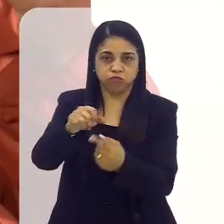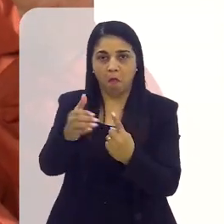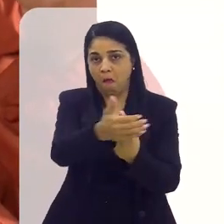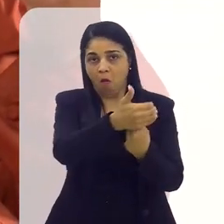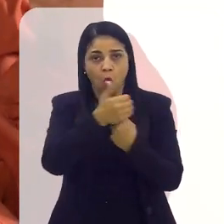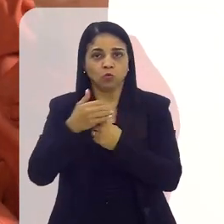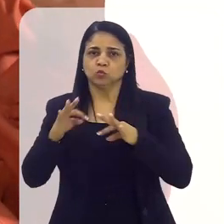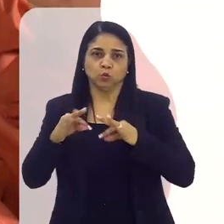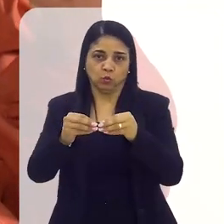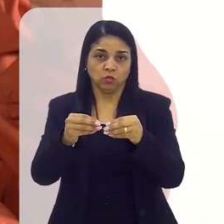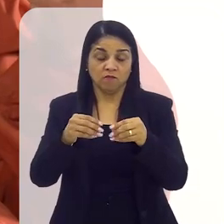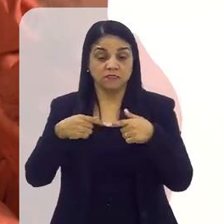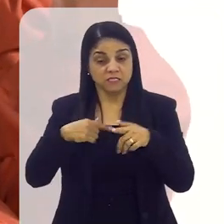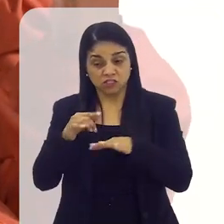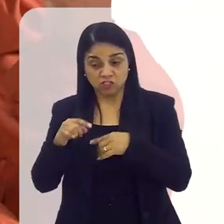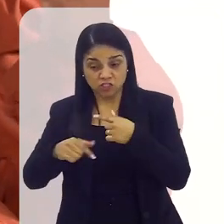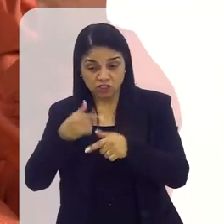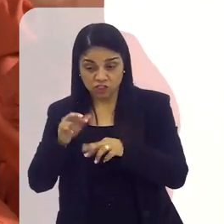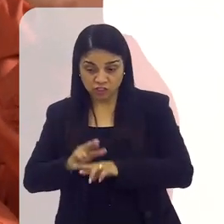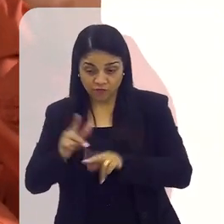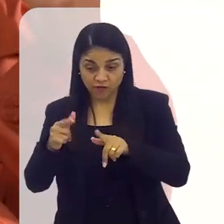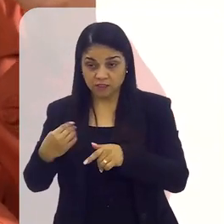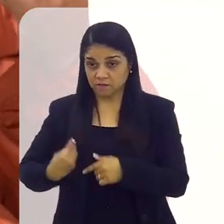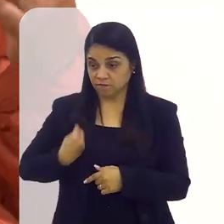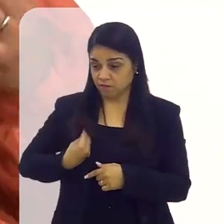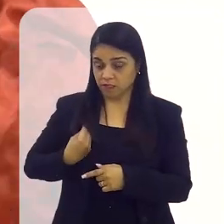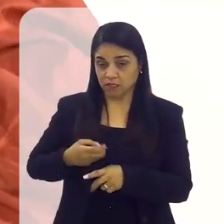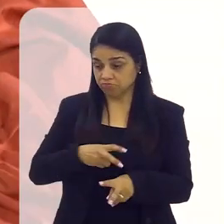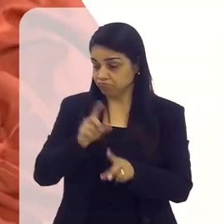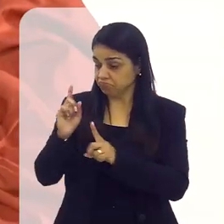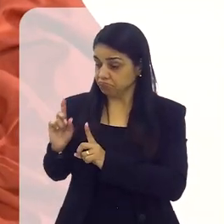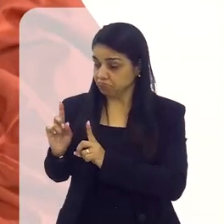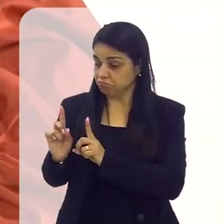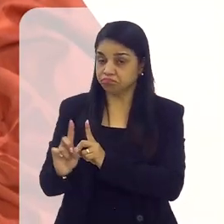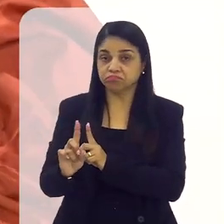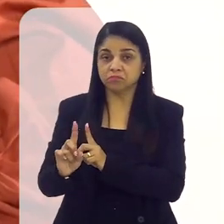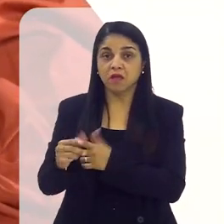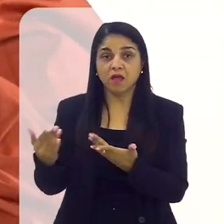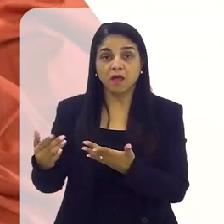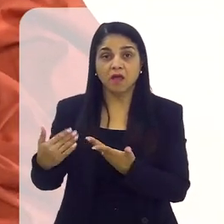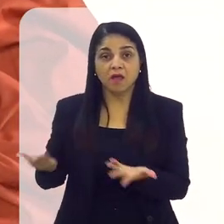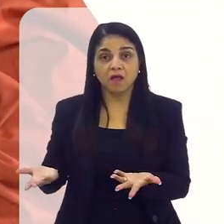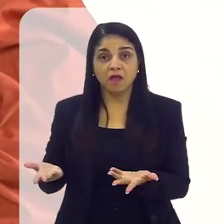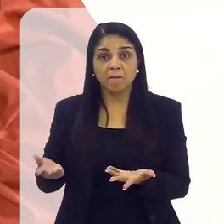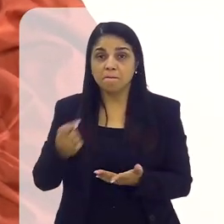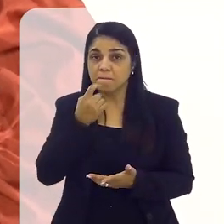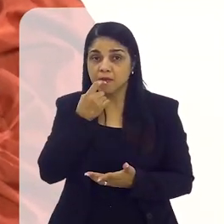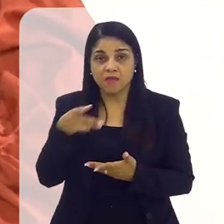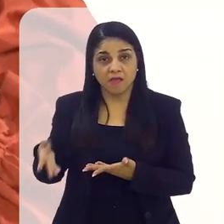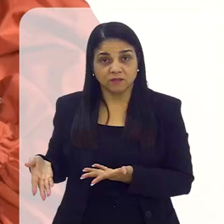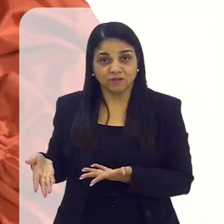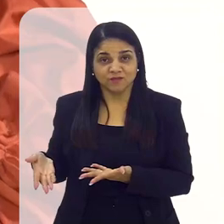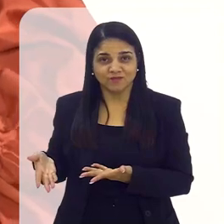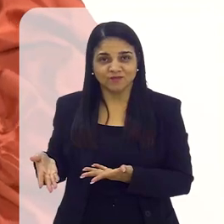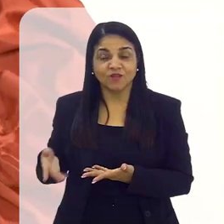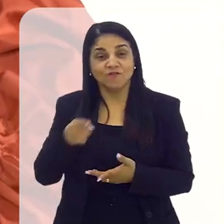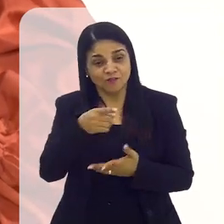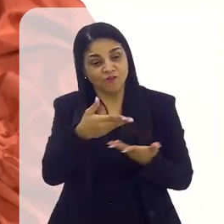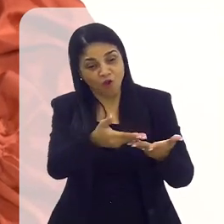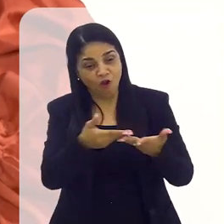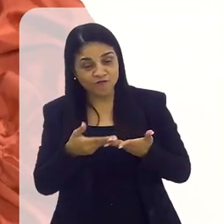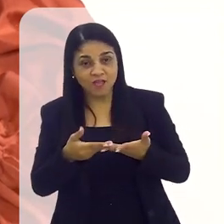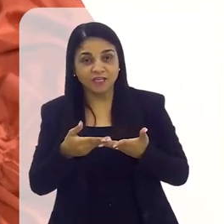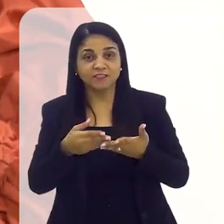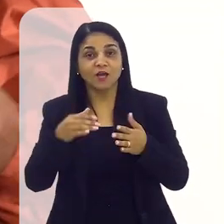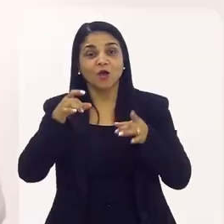a fazer diferença na vida de quem está do teu lado, de quem passa por você, já é o começo. E eu quero aproveitar para te falar que você foi convidada